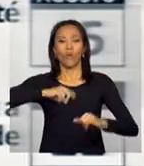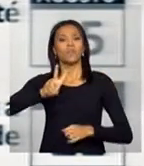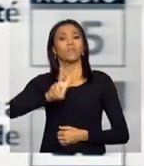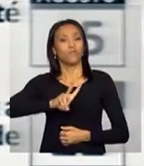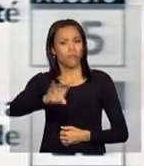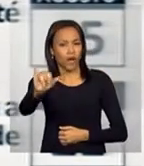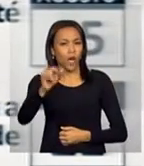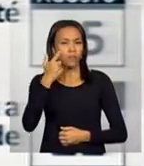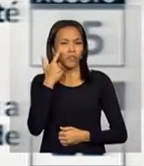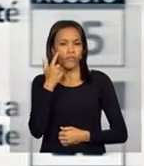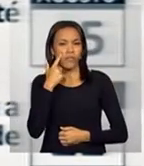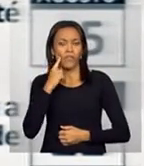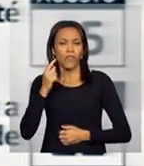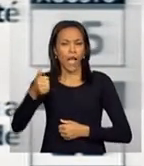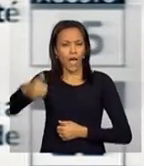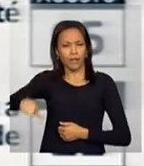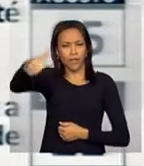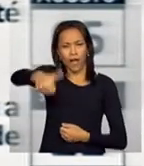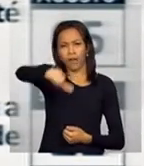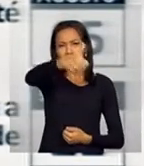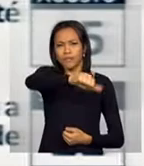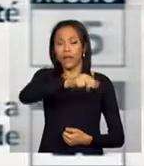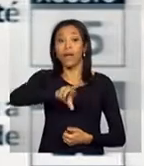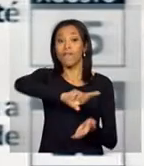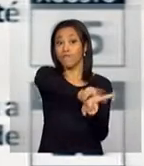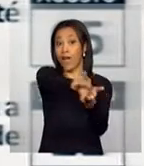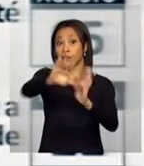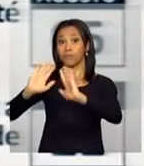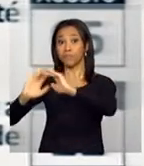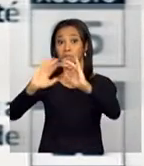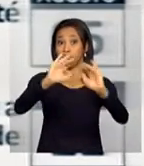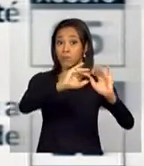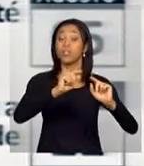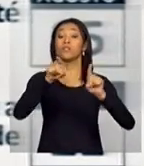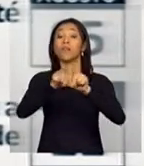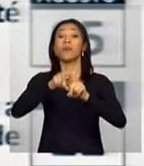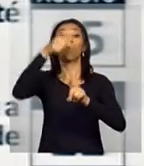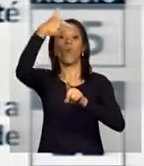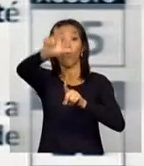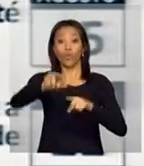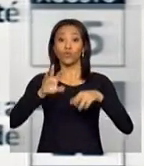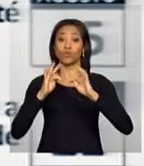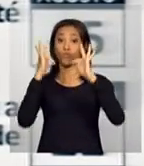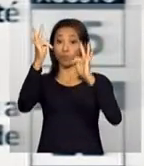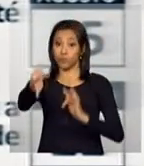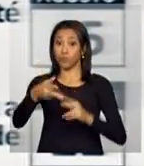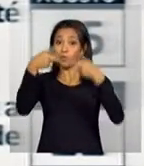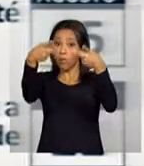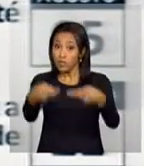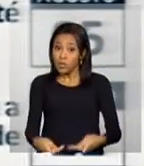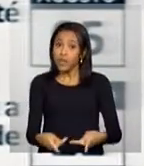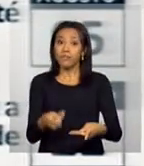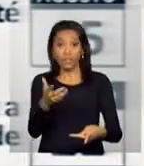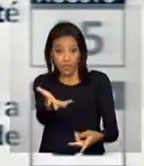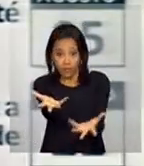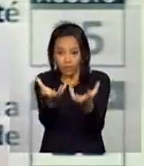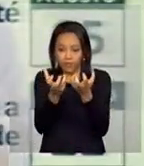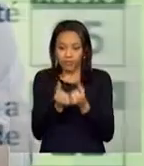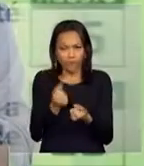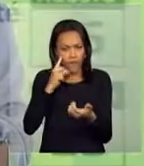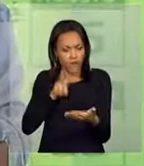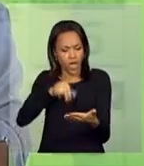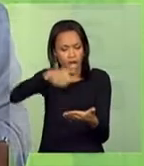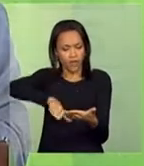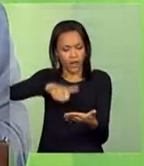análise das demais solicitações, assim como de outros projetos que venham a ser apresentados, levando sempre em consideração os